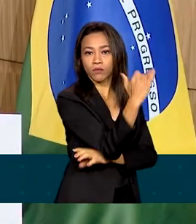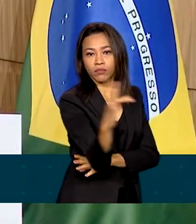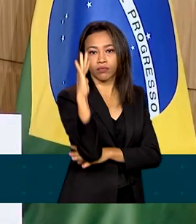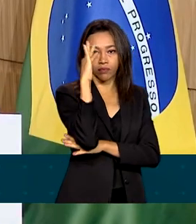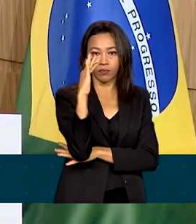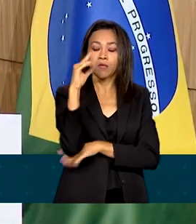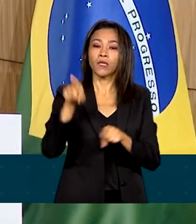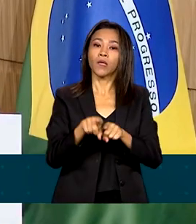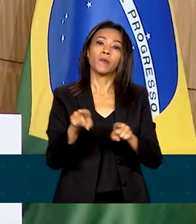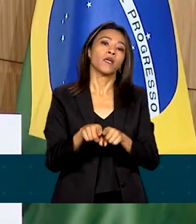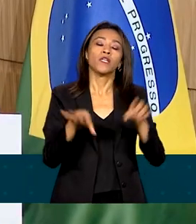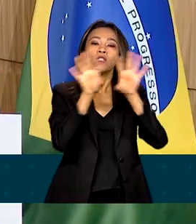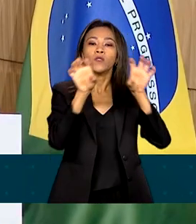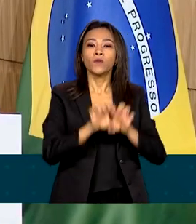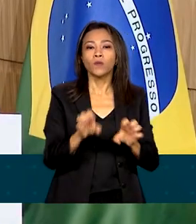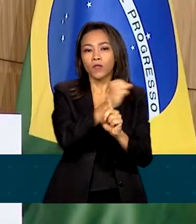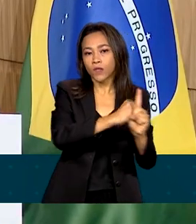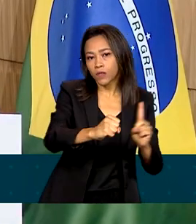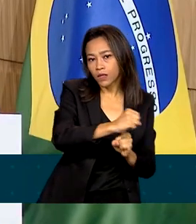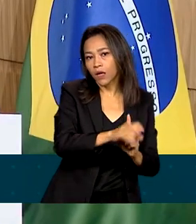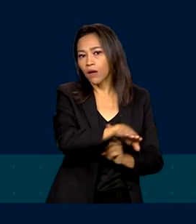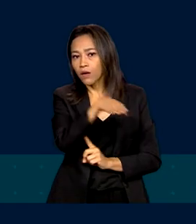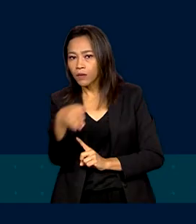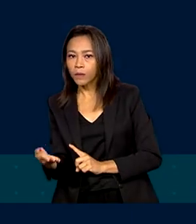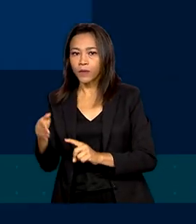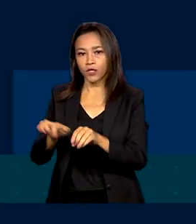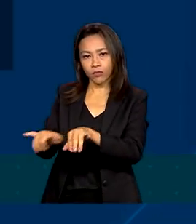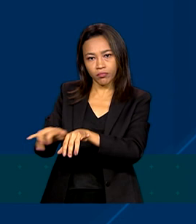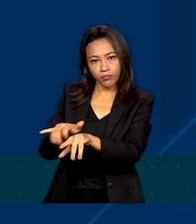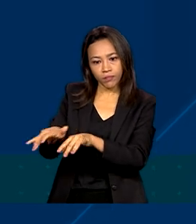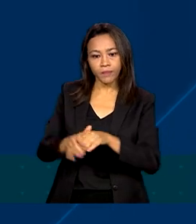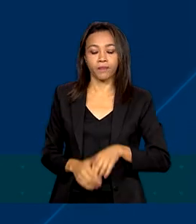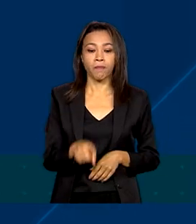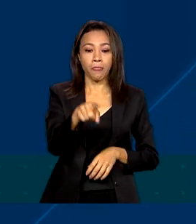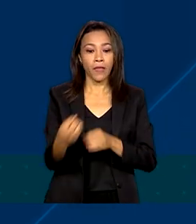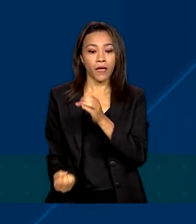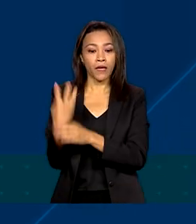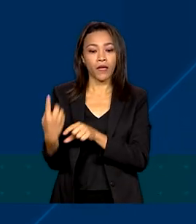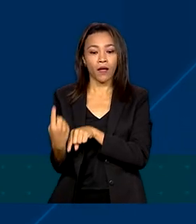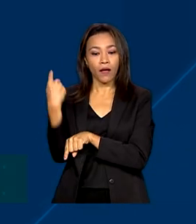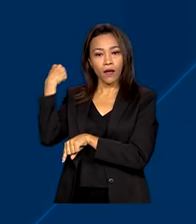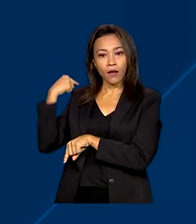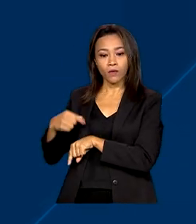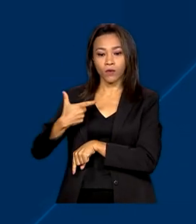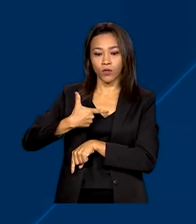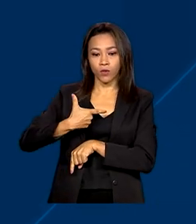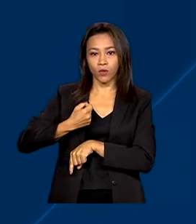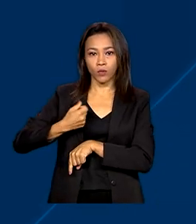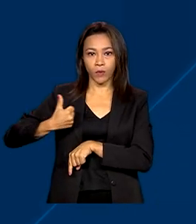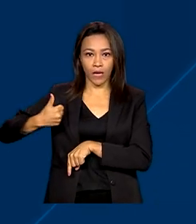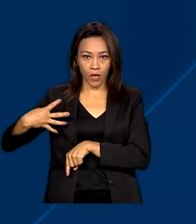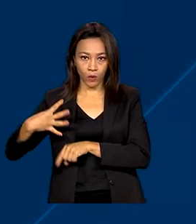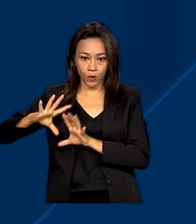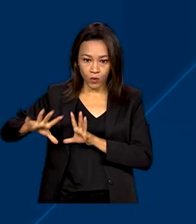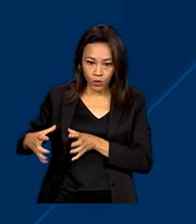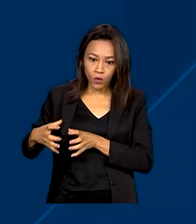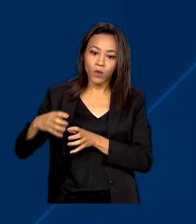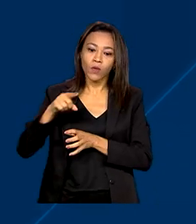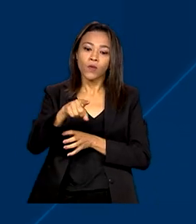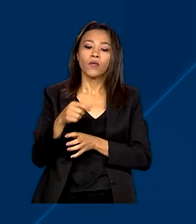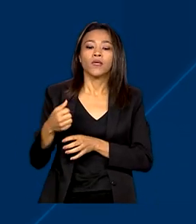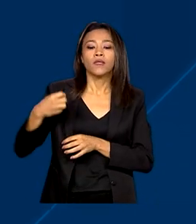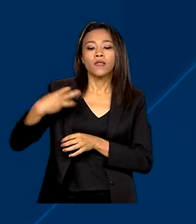infraestrutura social e infraestrutura digital. Criado em 2014, o NDB investiu 33